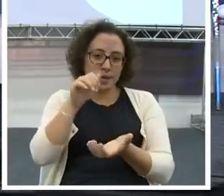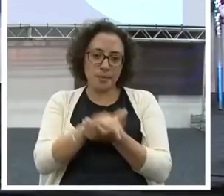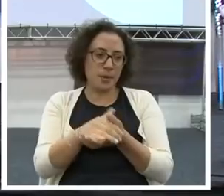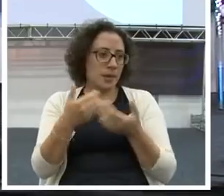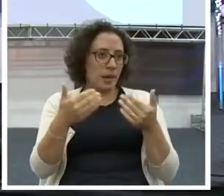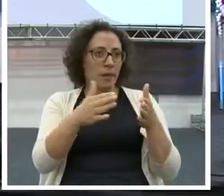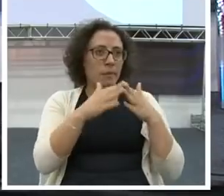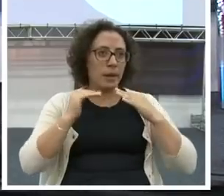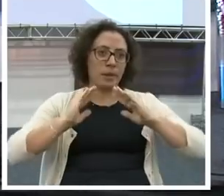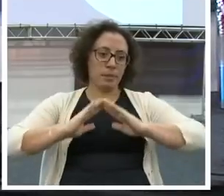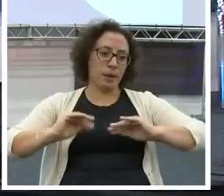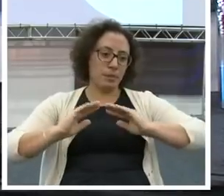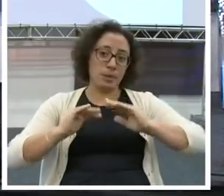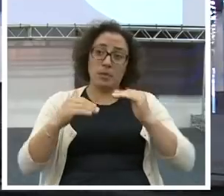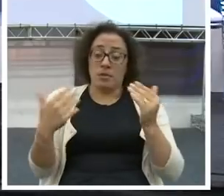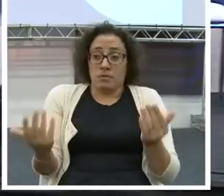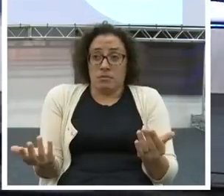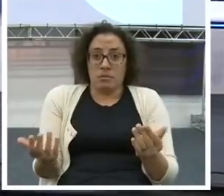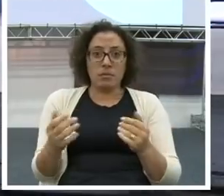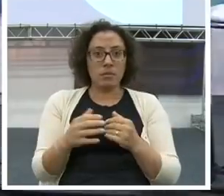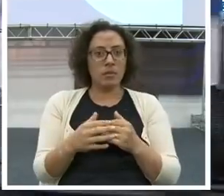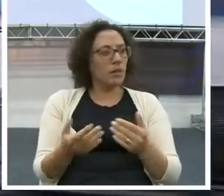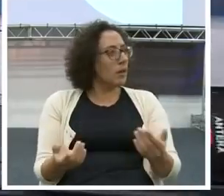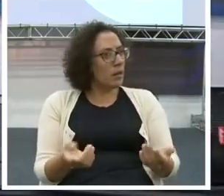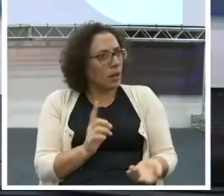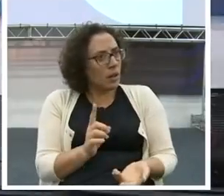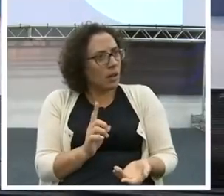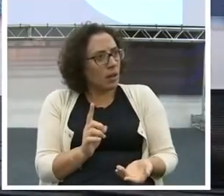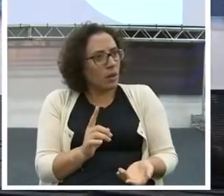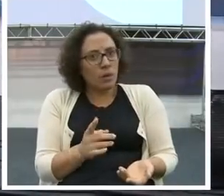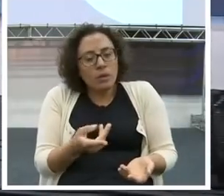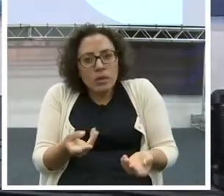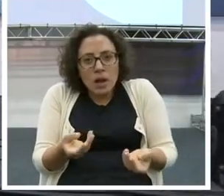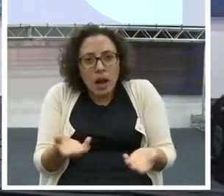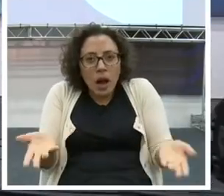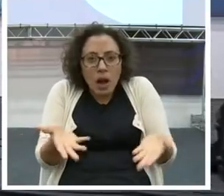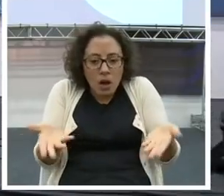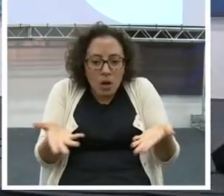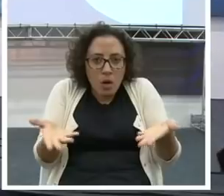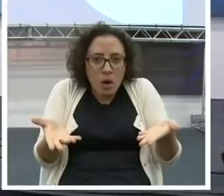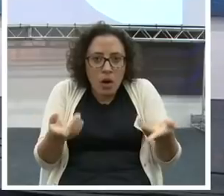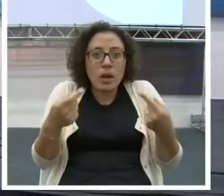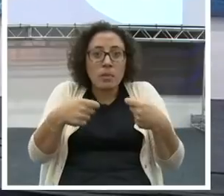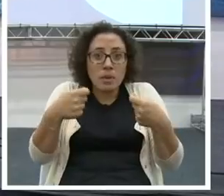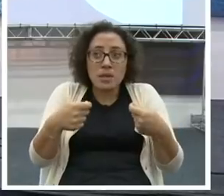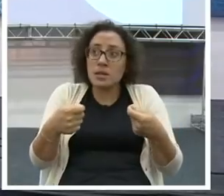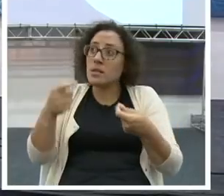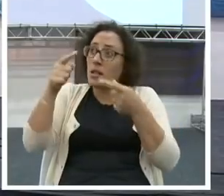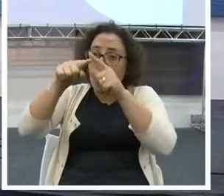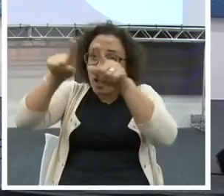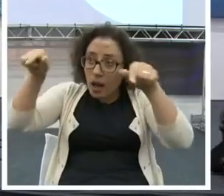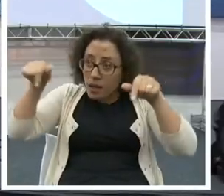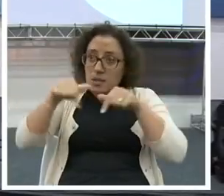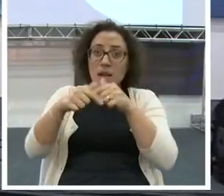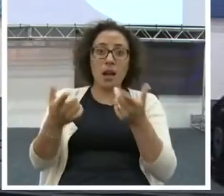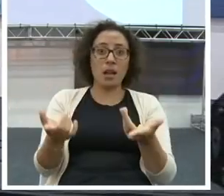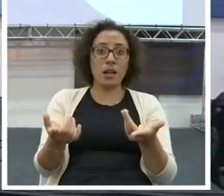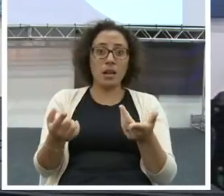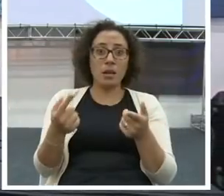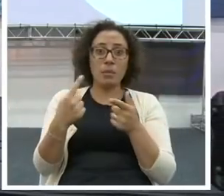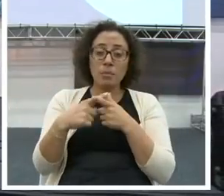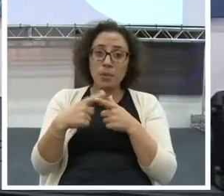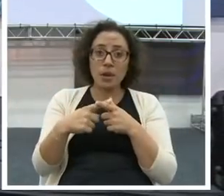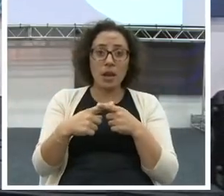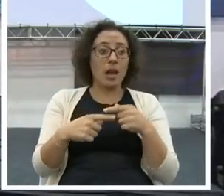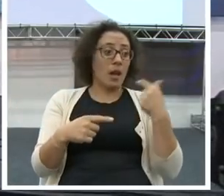Eu falei, cara, agora que é mais importante você ter a sala. Porque vem mais uma